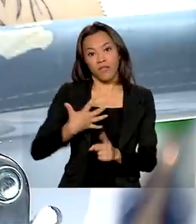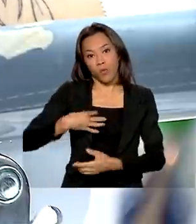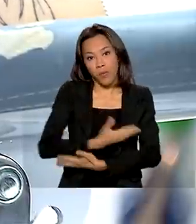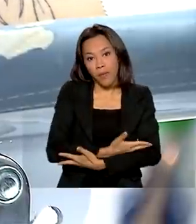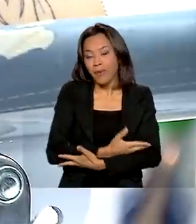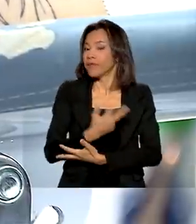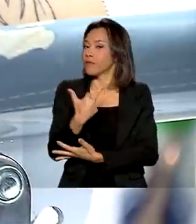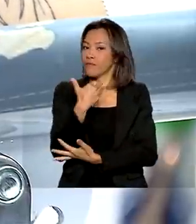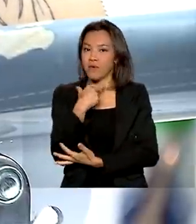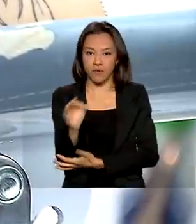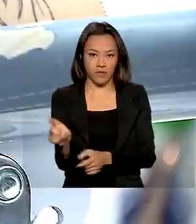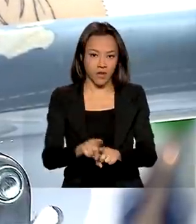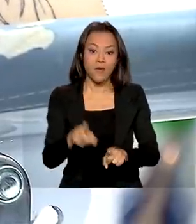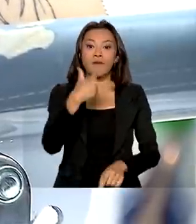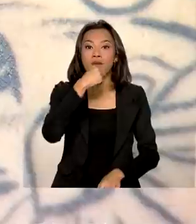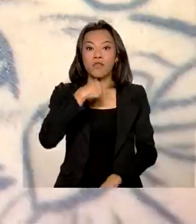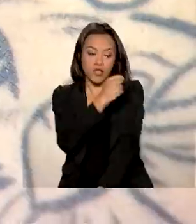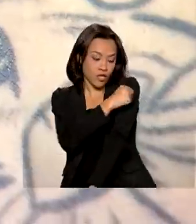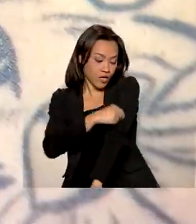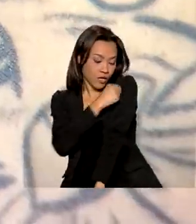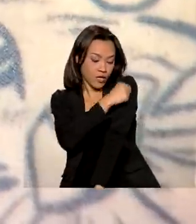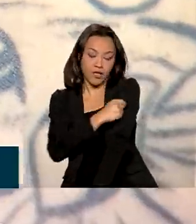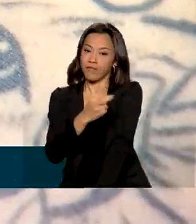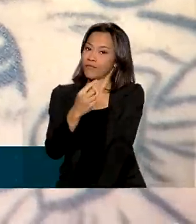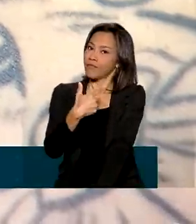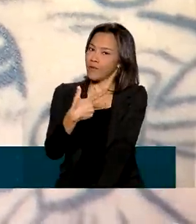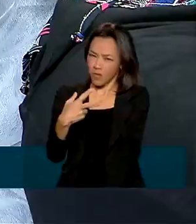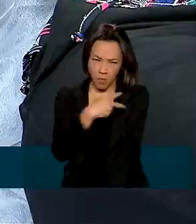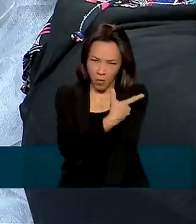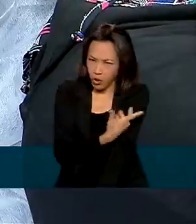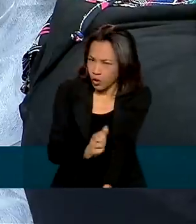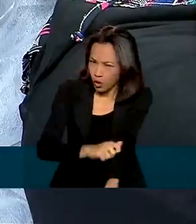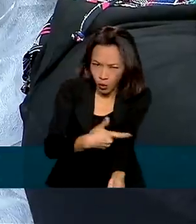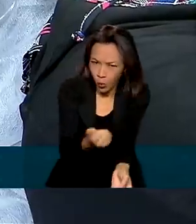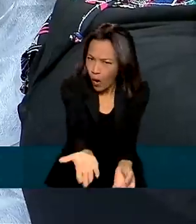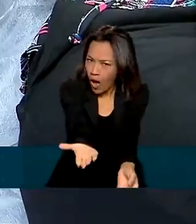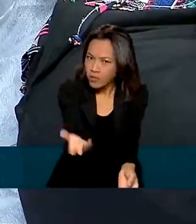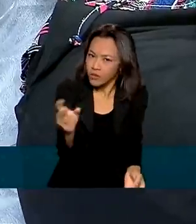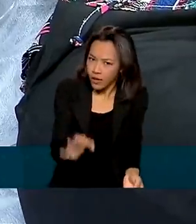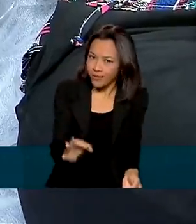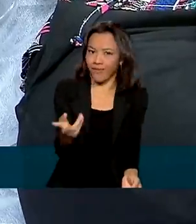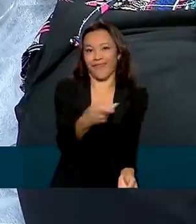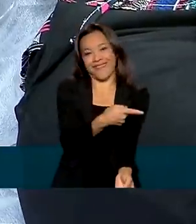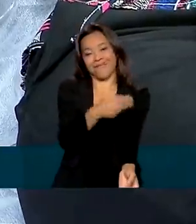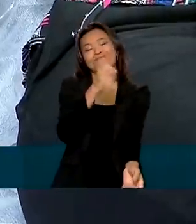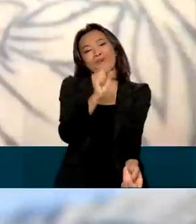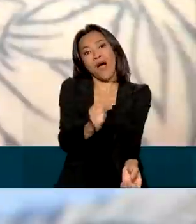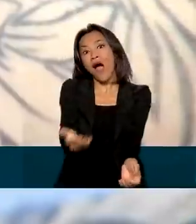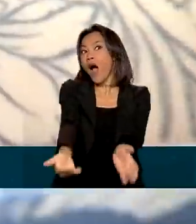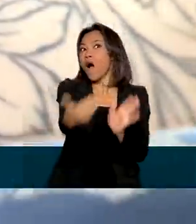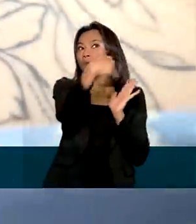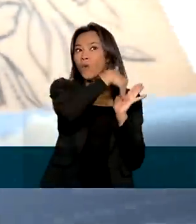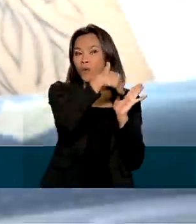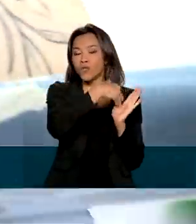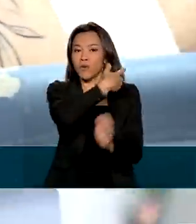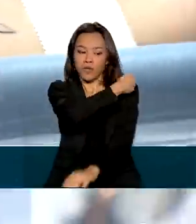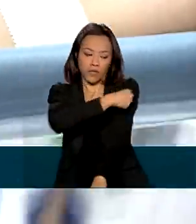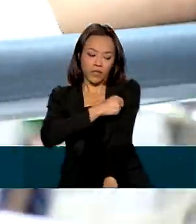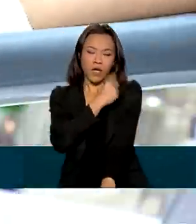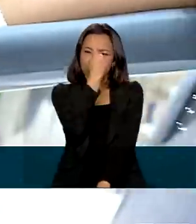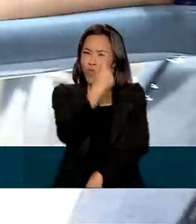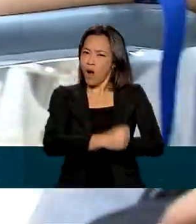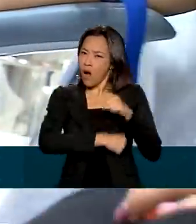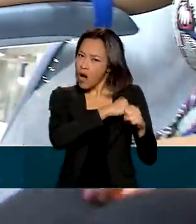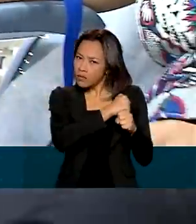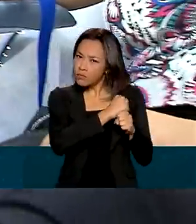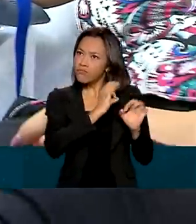Quem tem tatuagem também não pode doar, certo? Errado! Nesse caso, se a última tatuagem foi feita há mais de um